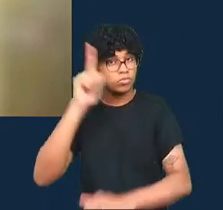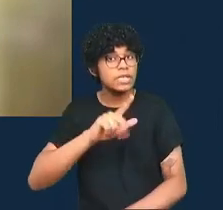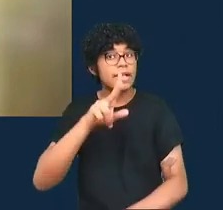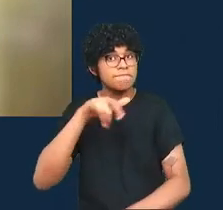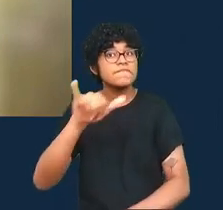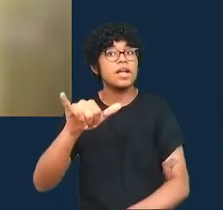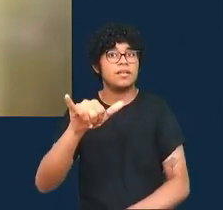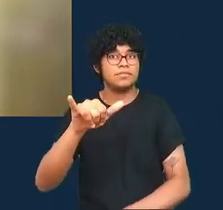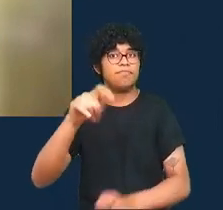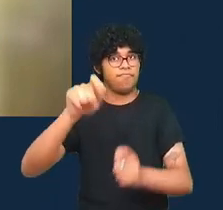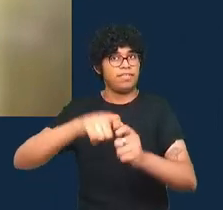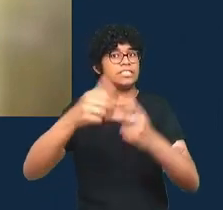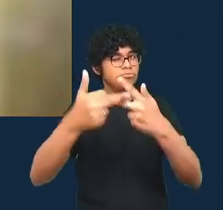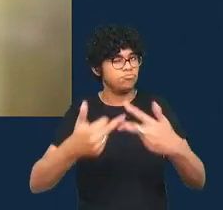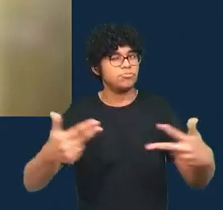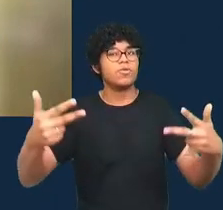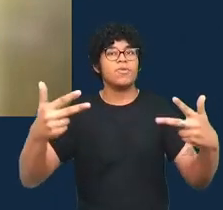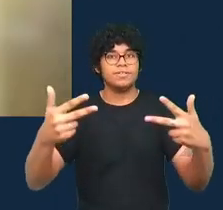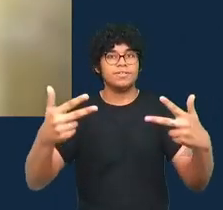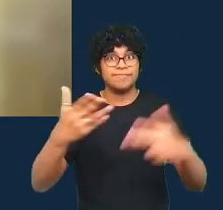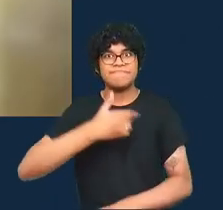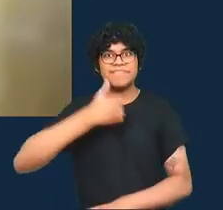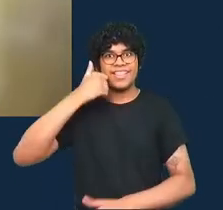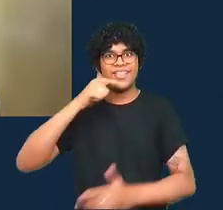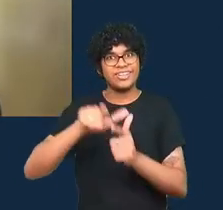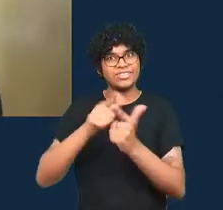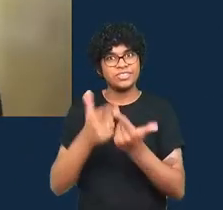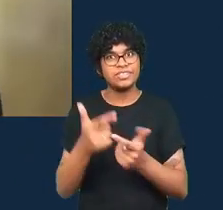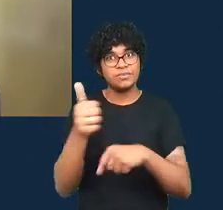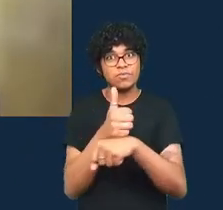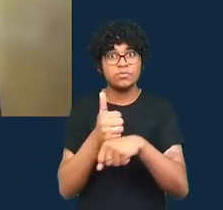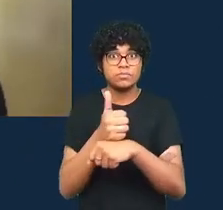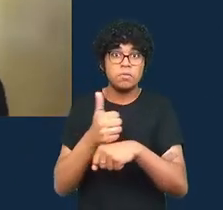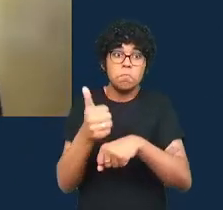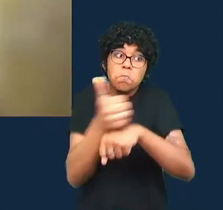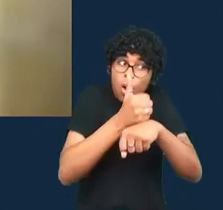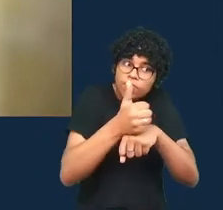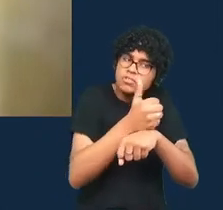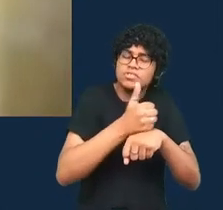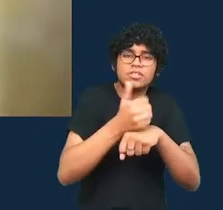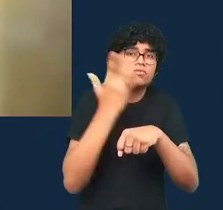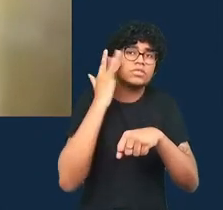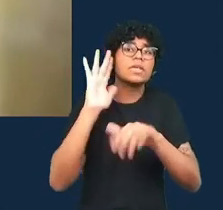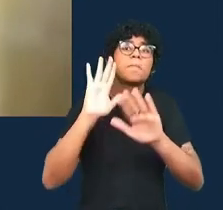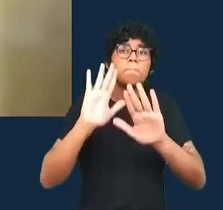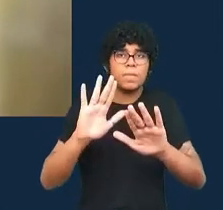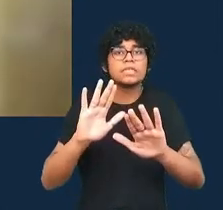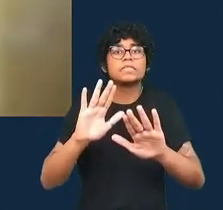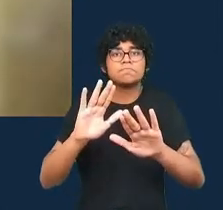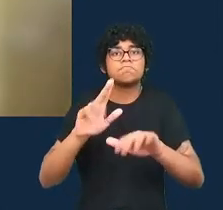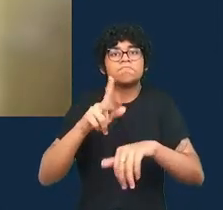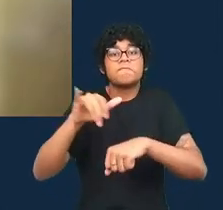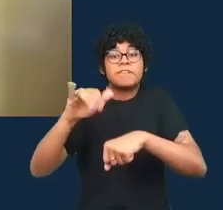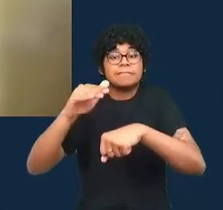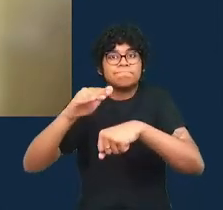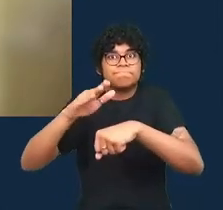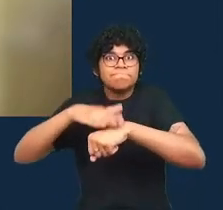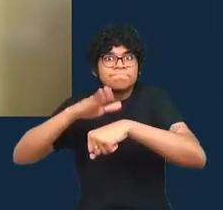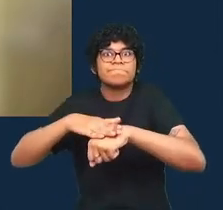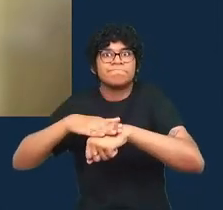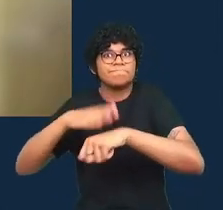serão melhores jornalistas mesmo que não venham a se tornar jornalistas de dados e vocês terão habilidades que